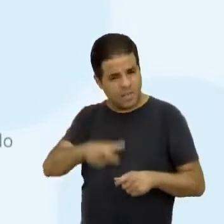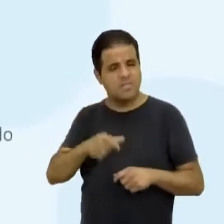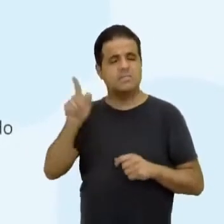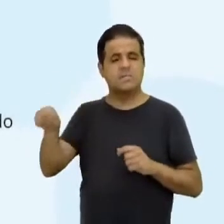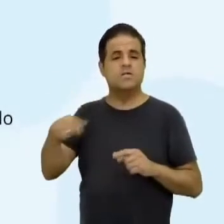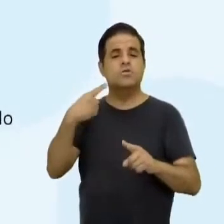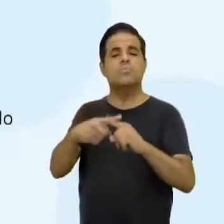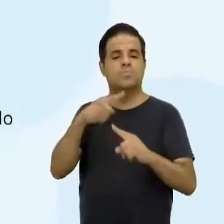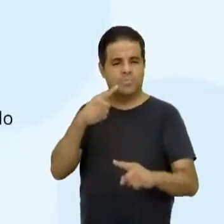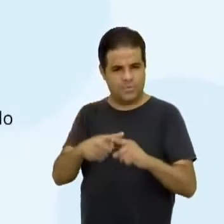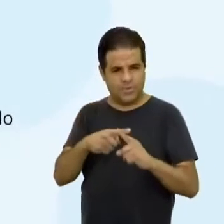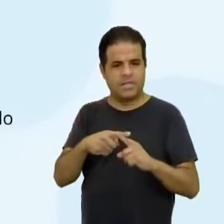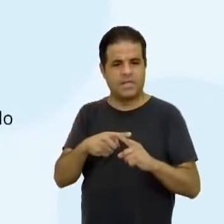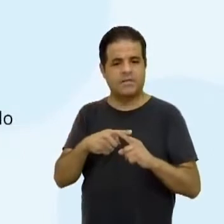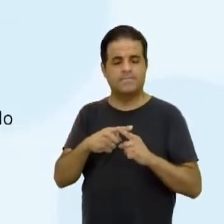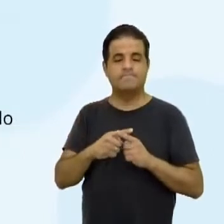assim,